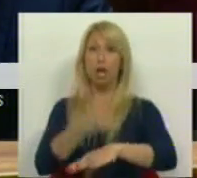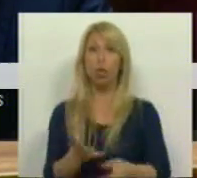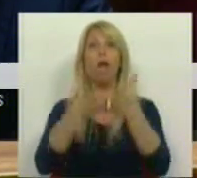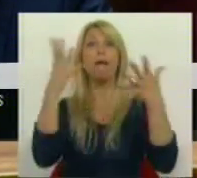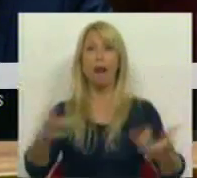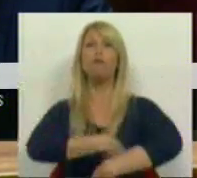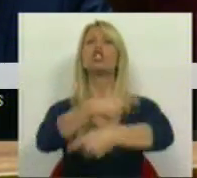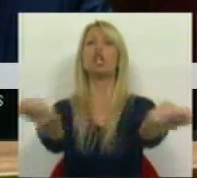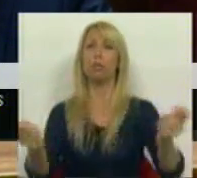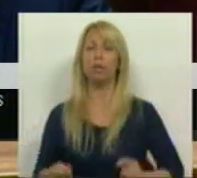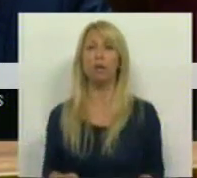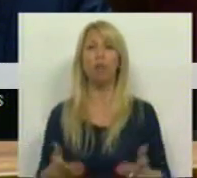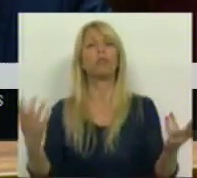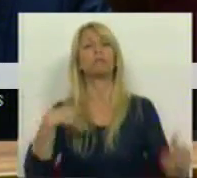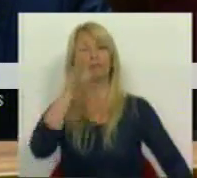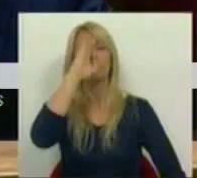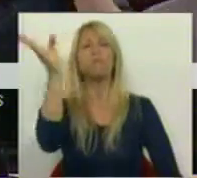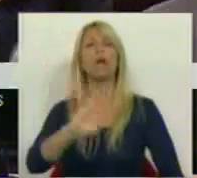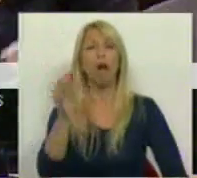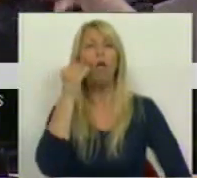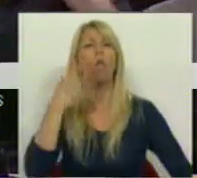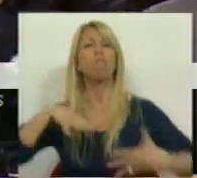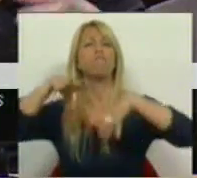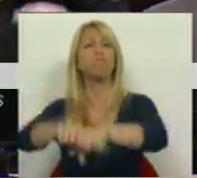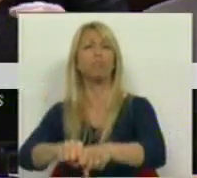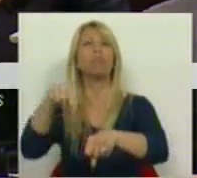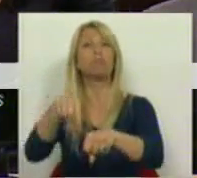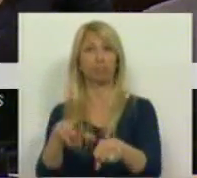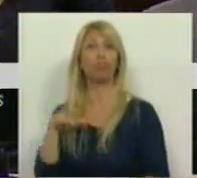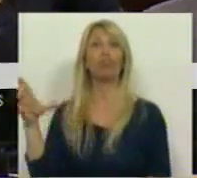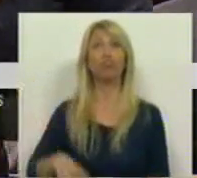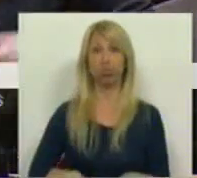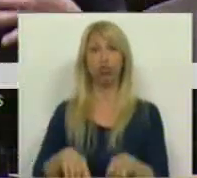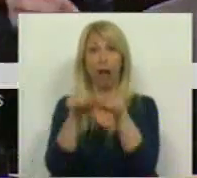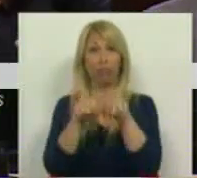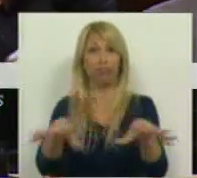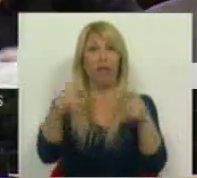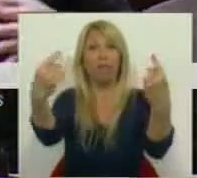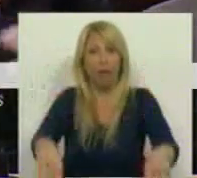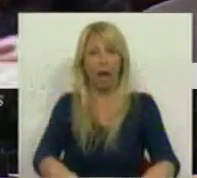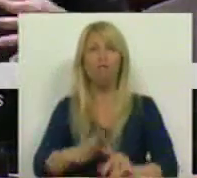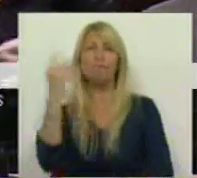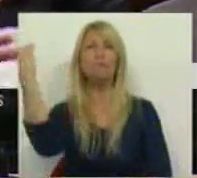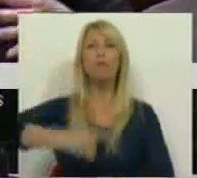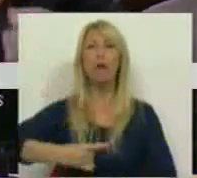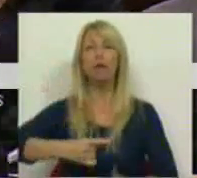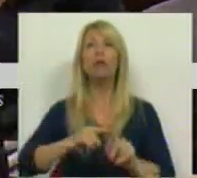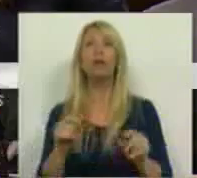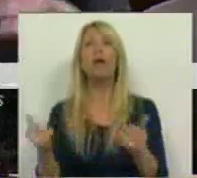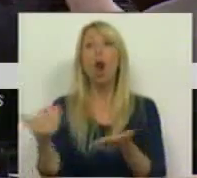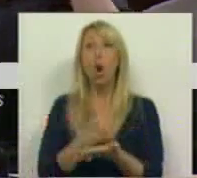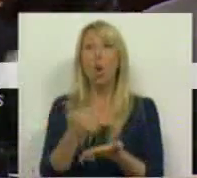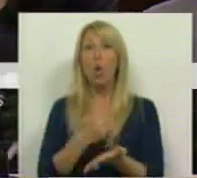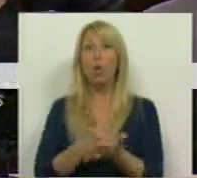distribuição. Bem soubemos como é que o oligopólio instalado em Portugal com as suas ramificações impôs o estreitamento das margens dos